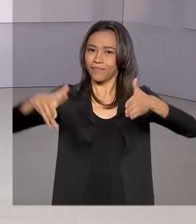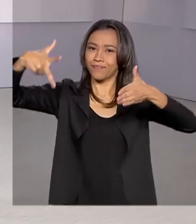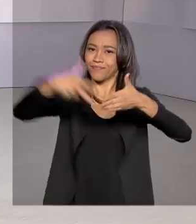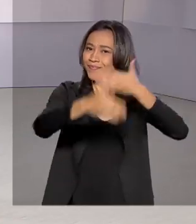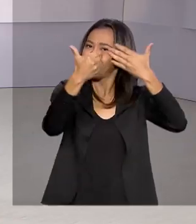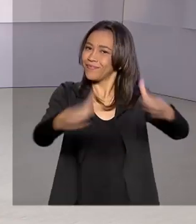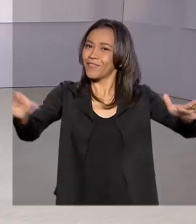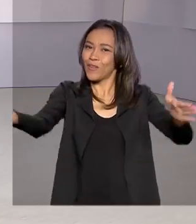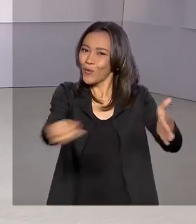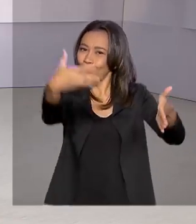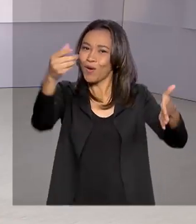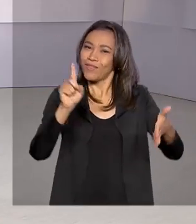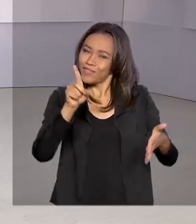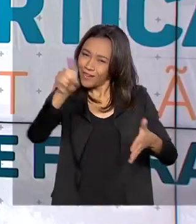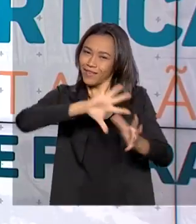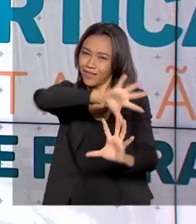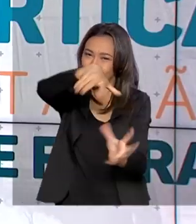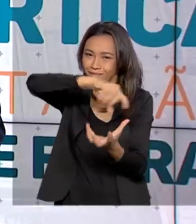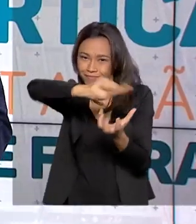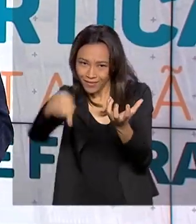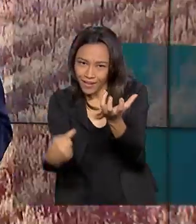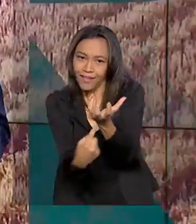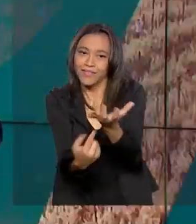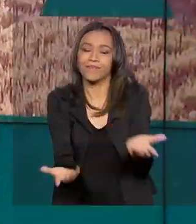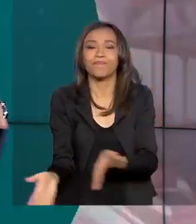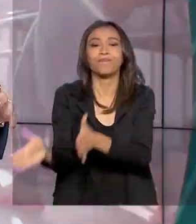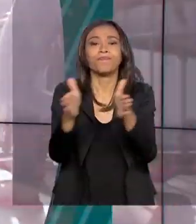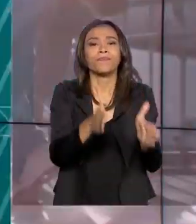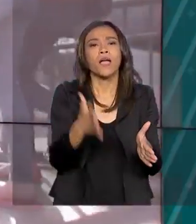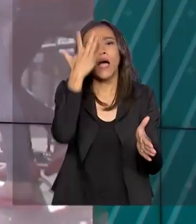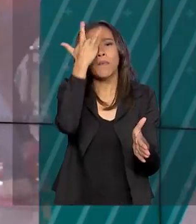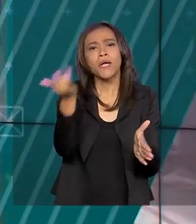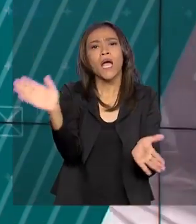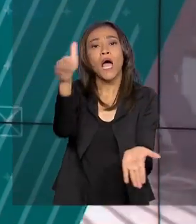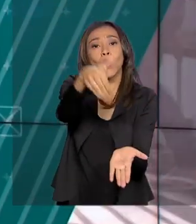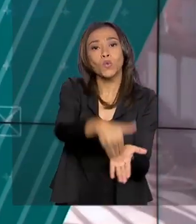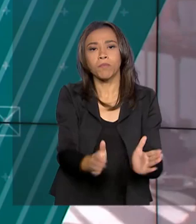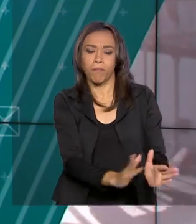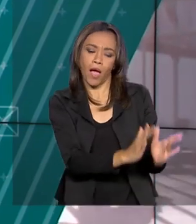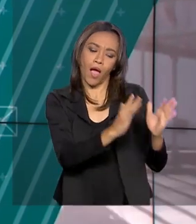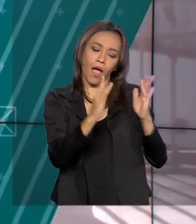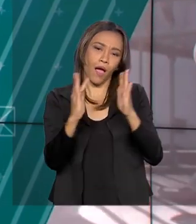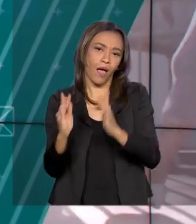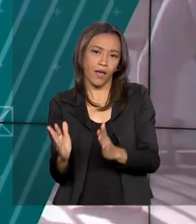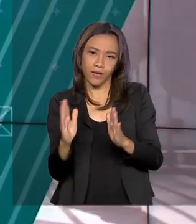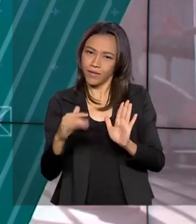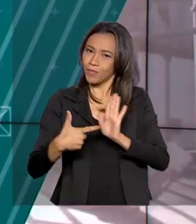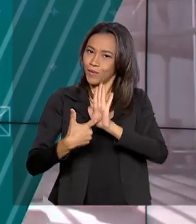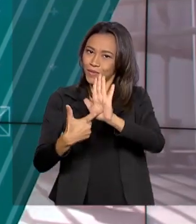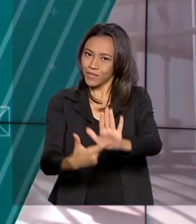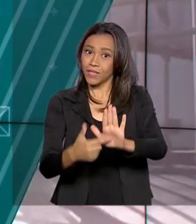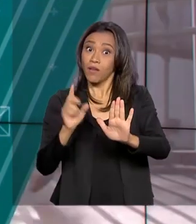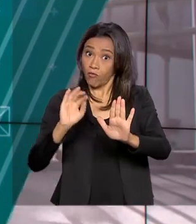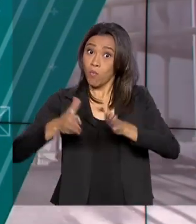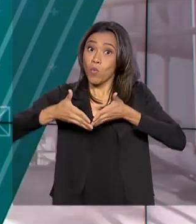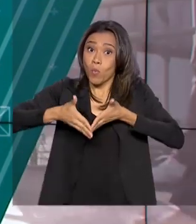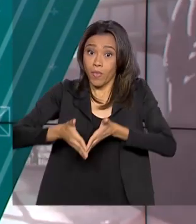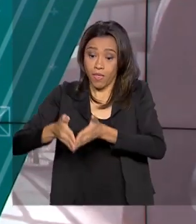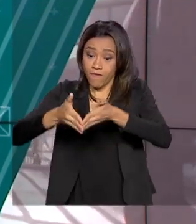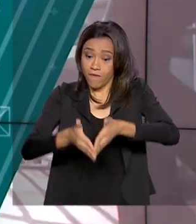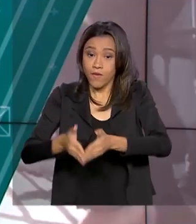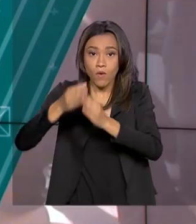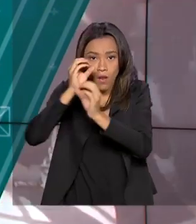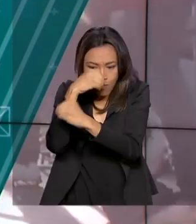diretamente da Antártica. E amanhã, na última reportagem da série, vamos mostrar um navio laboratório